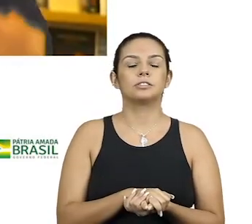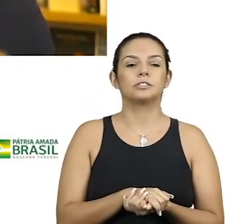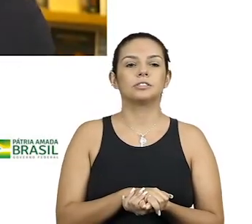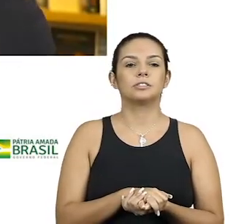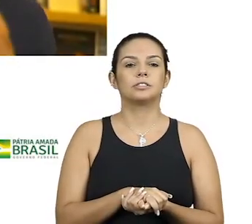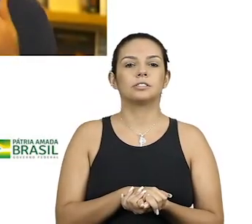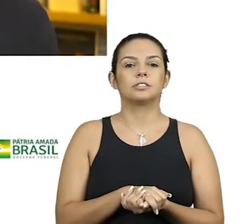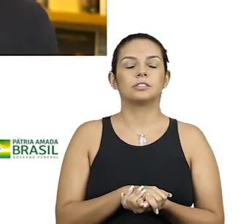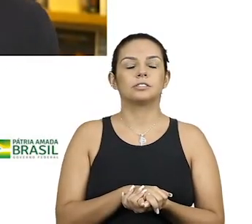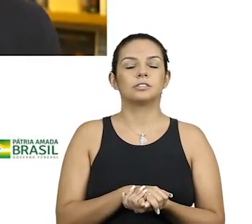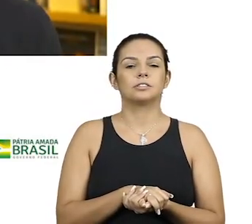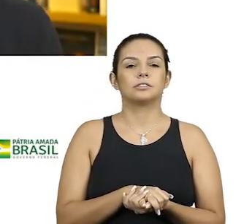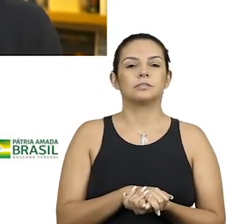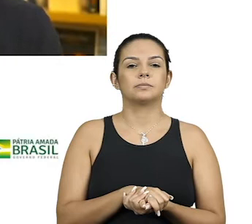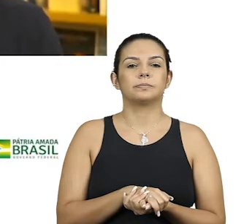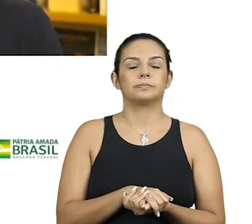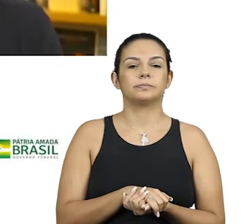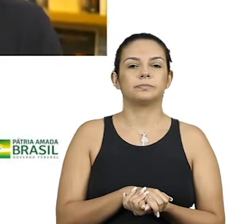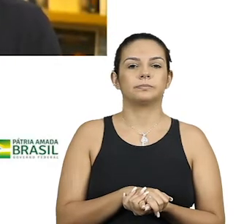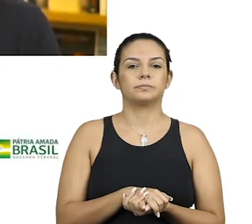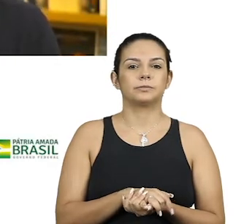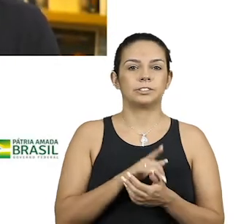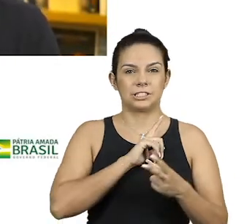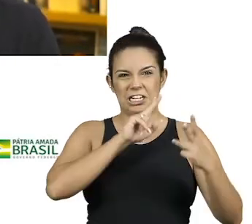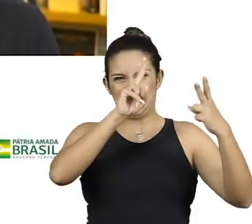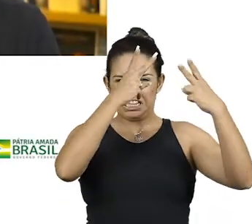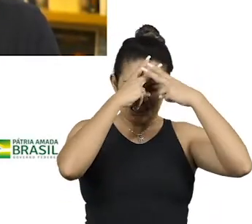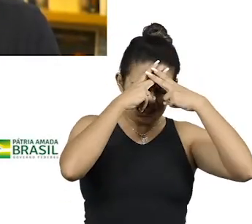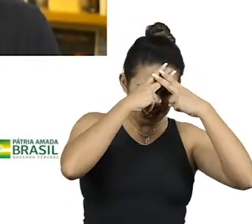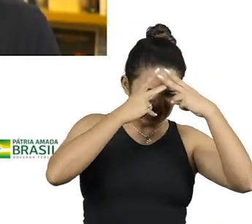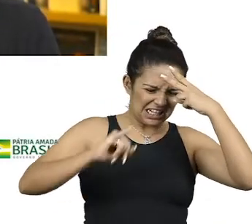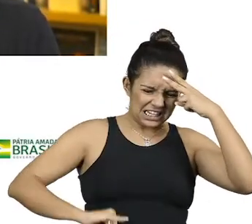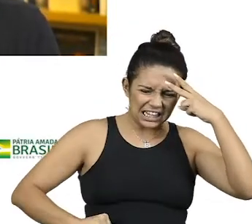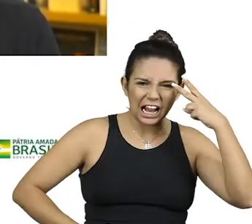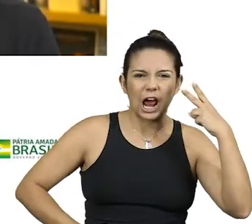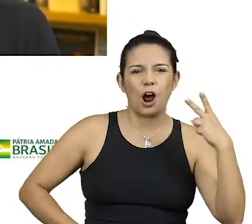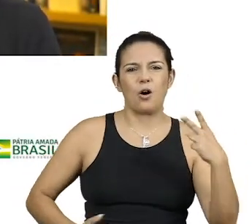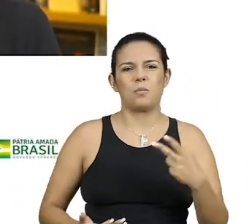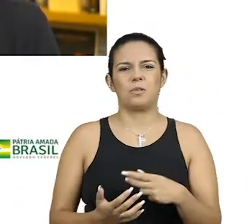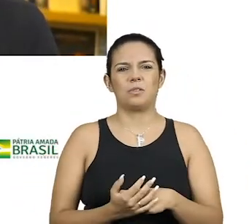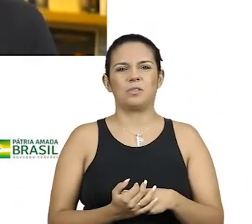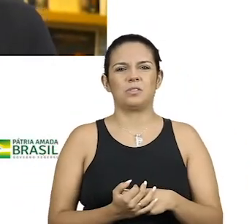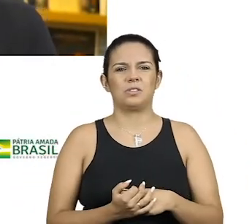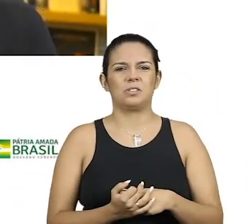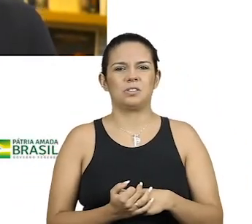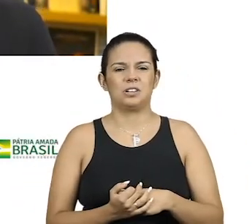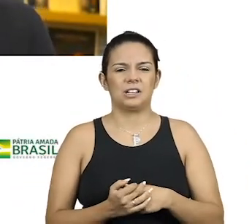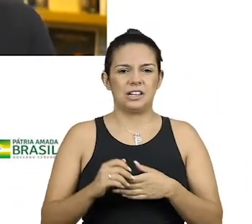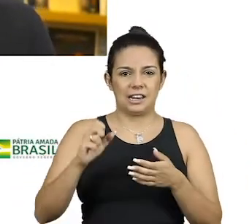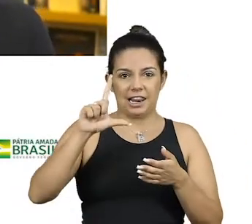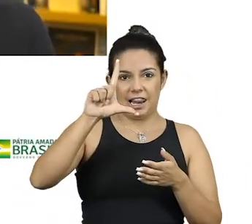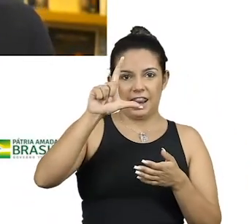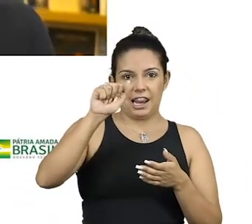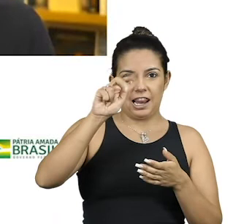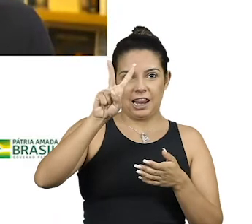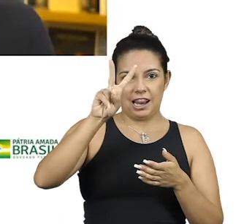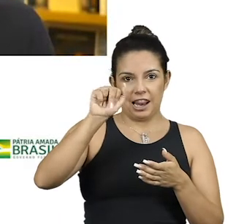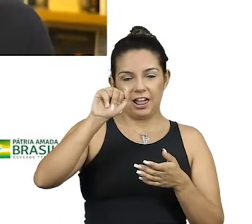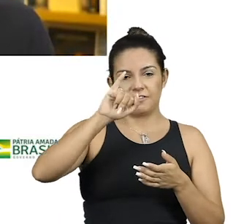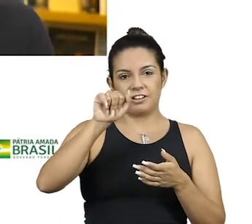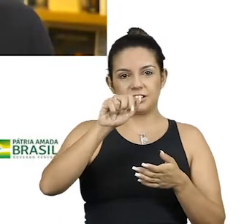de traumas à Lava Jato. Não podemos